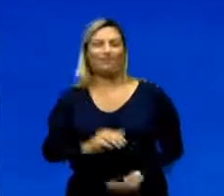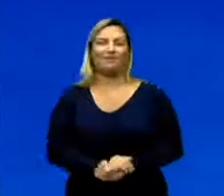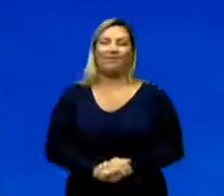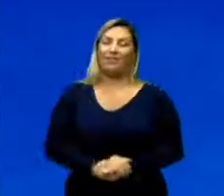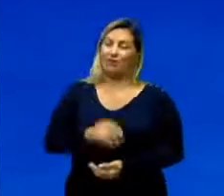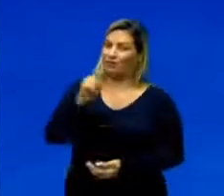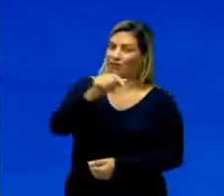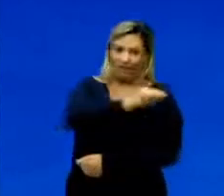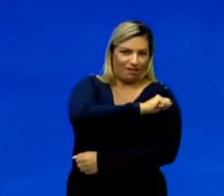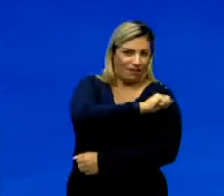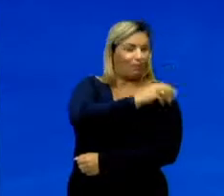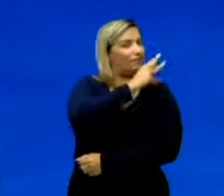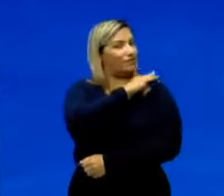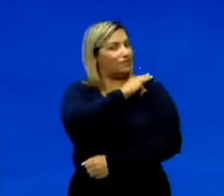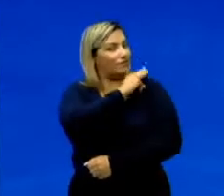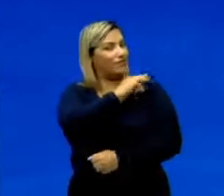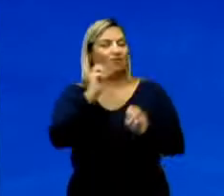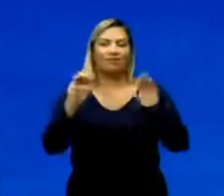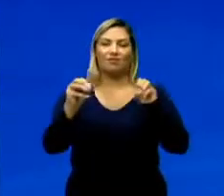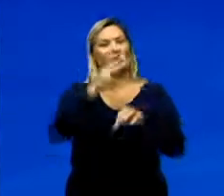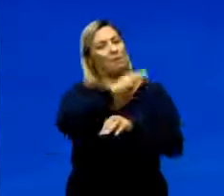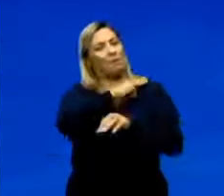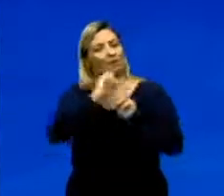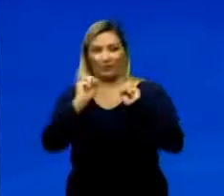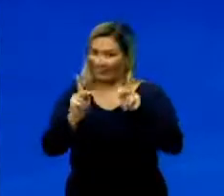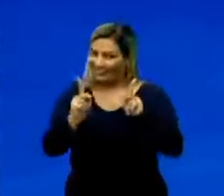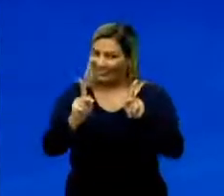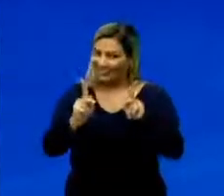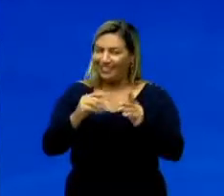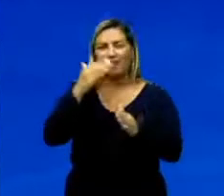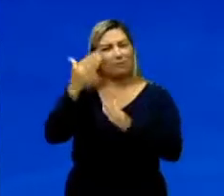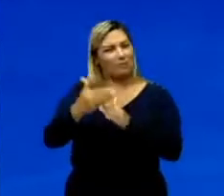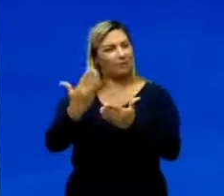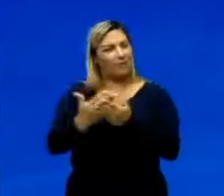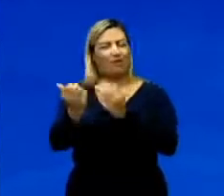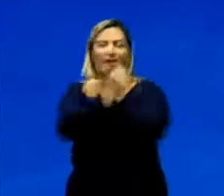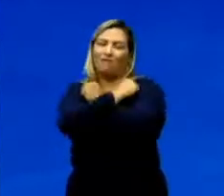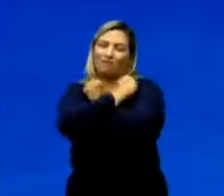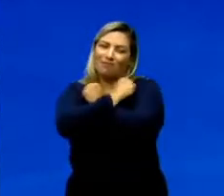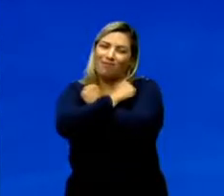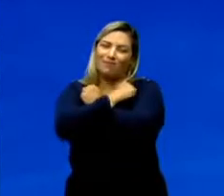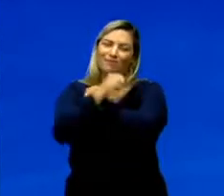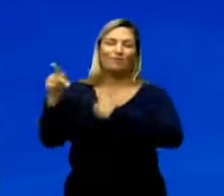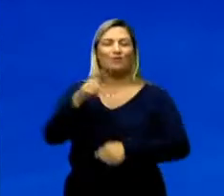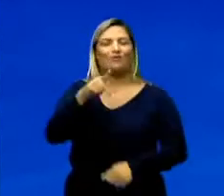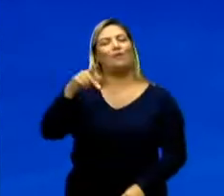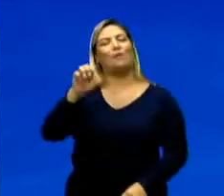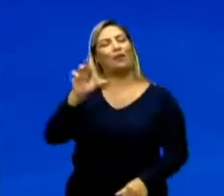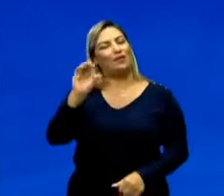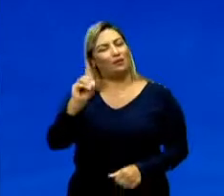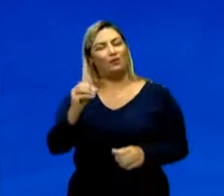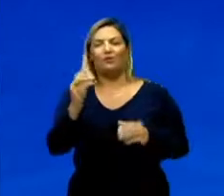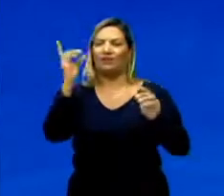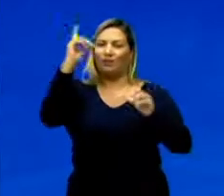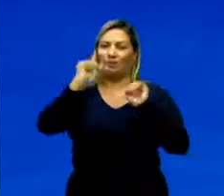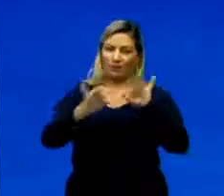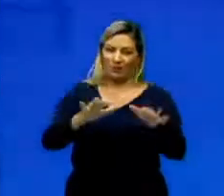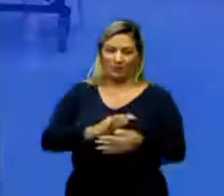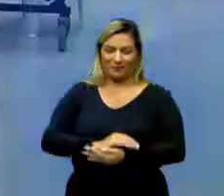para você que é estudante da terceira série de ensino médio. Tá bom? Até a próxima. Um abração do professor Pedro Turco. Fiquem com Deus.